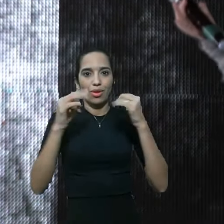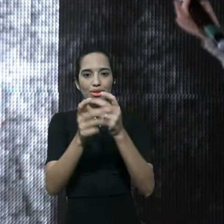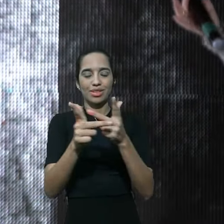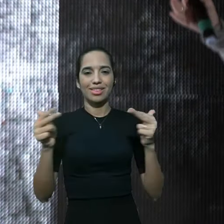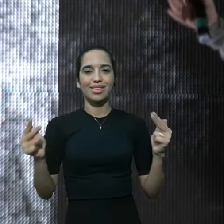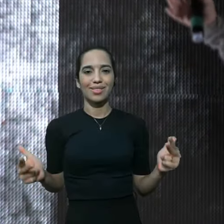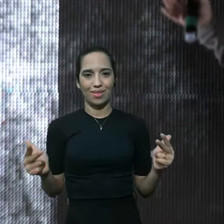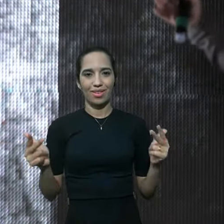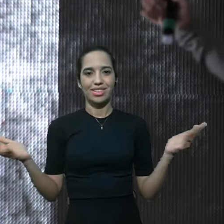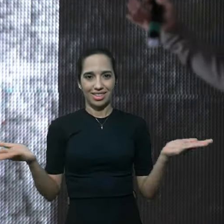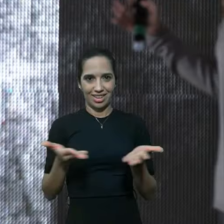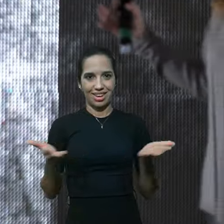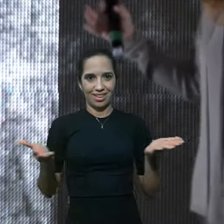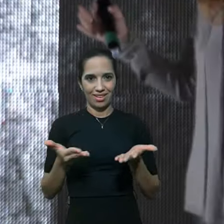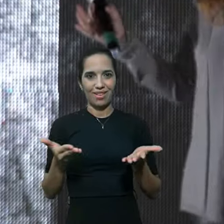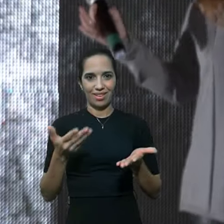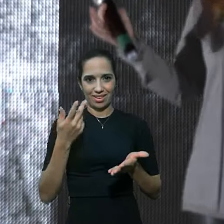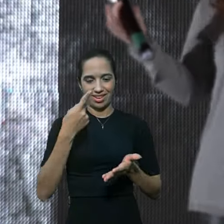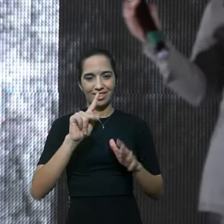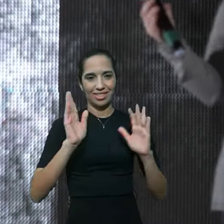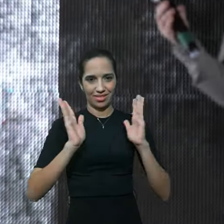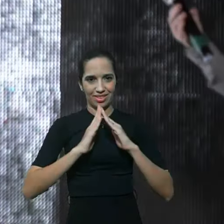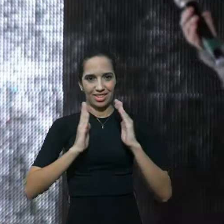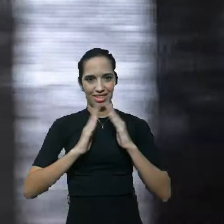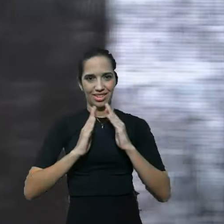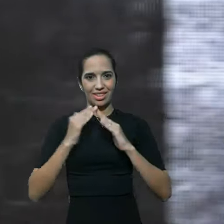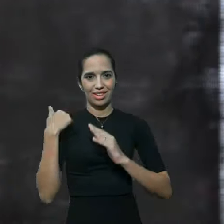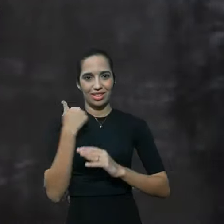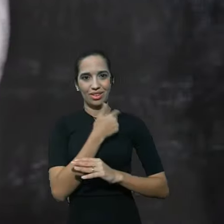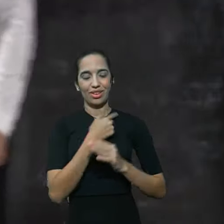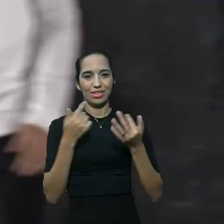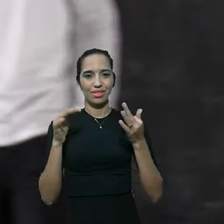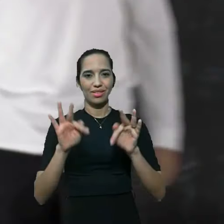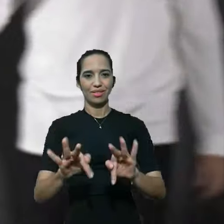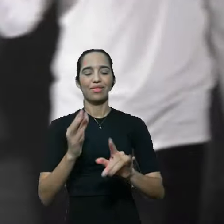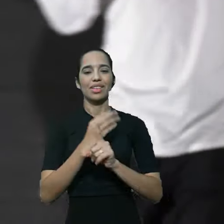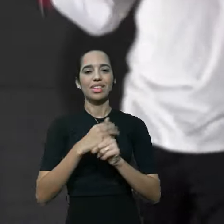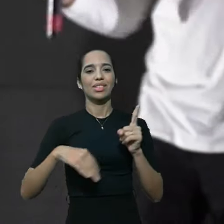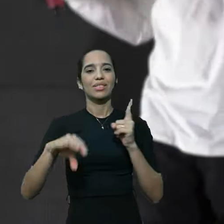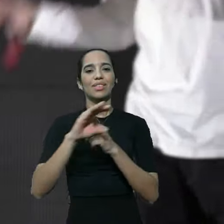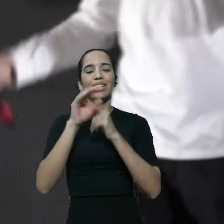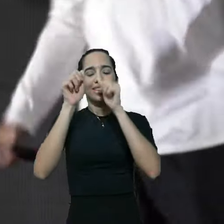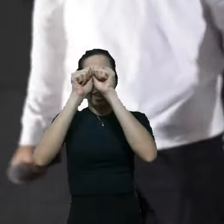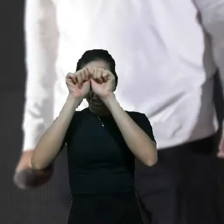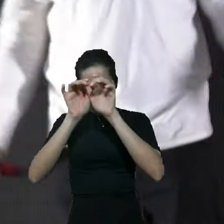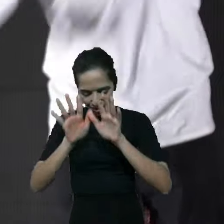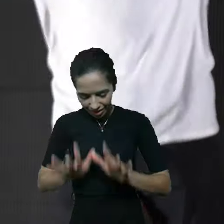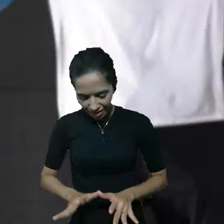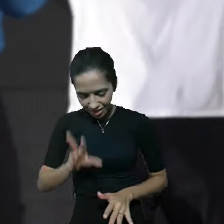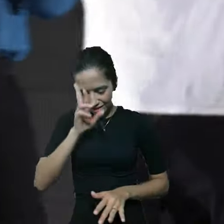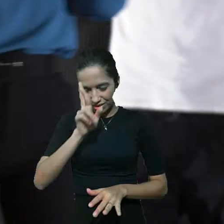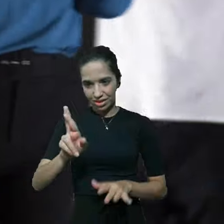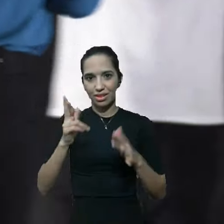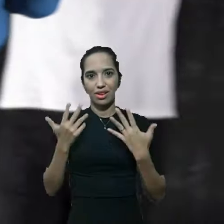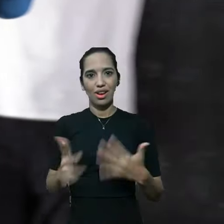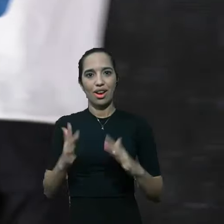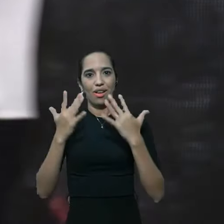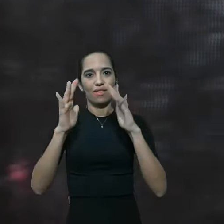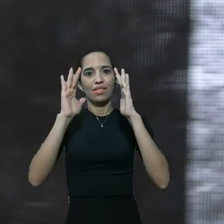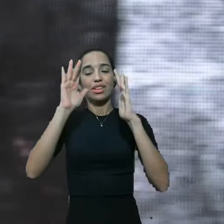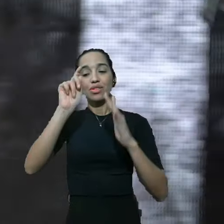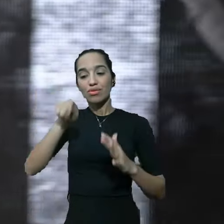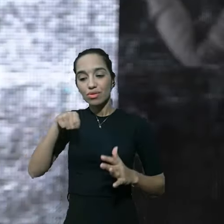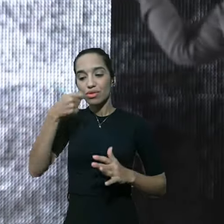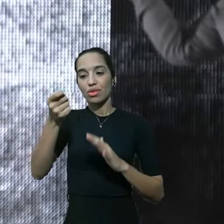agora mesmo aí no seu lugar nós vamos encerrar esse culto adorando a Deus levantando o nome